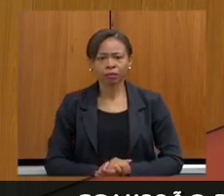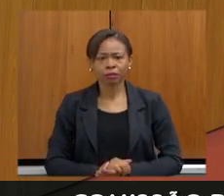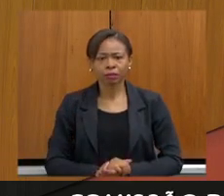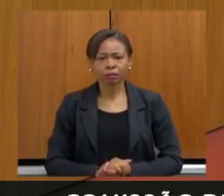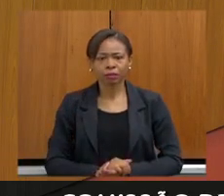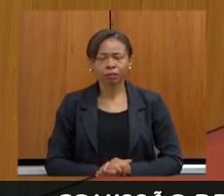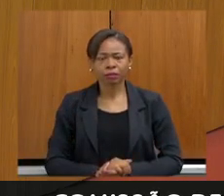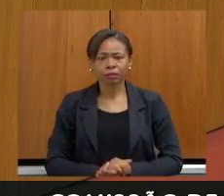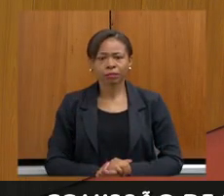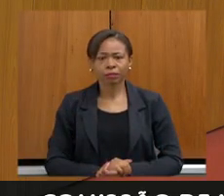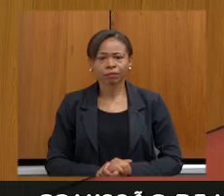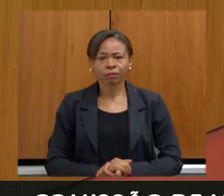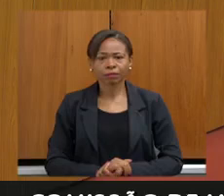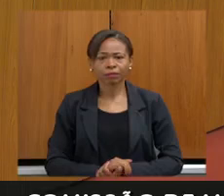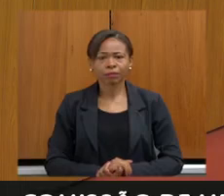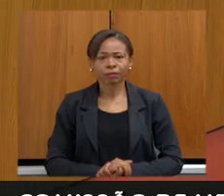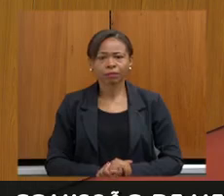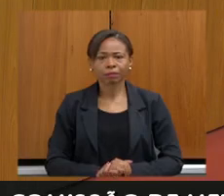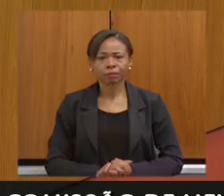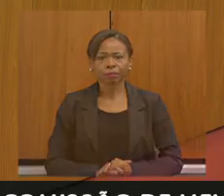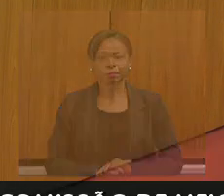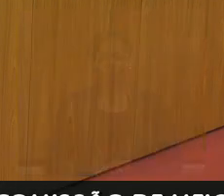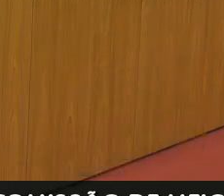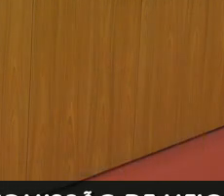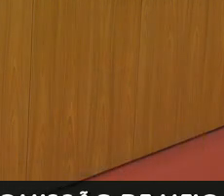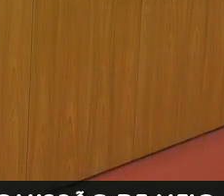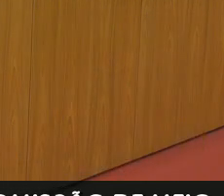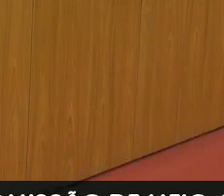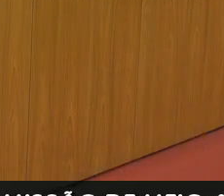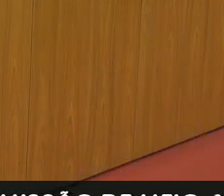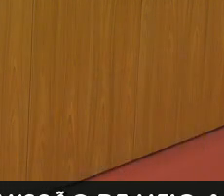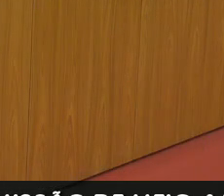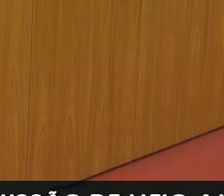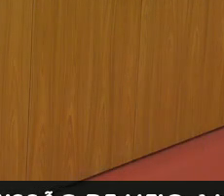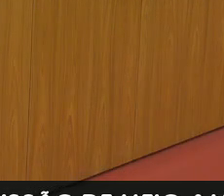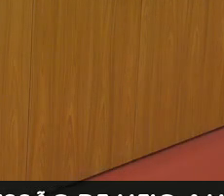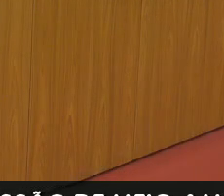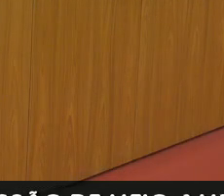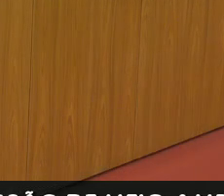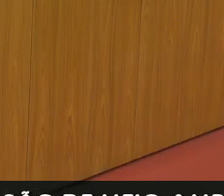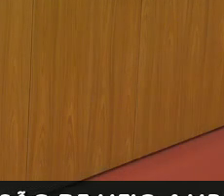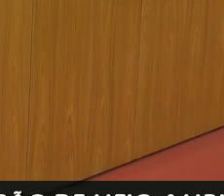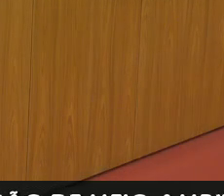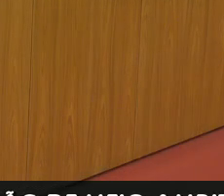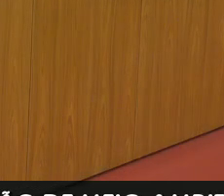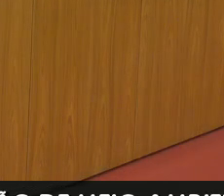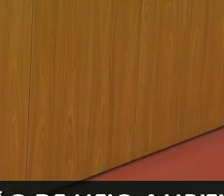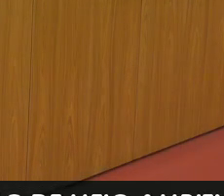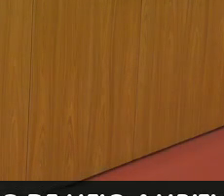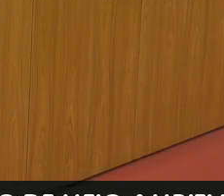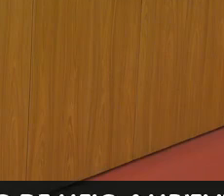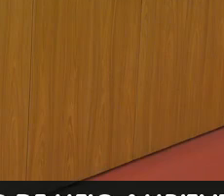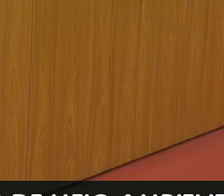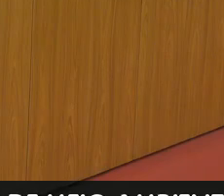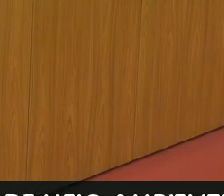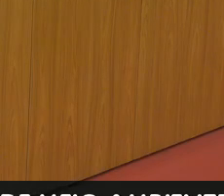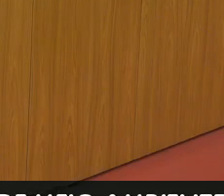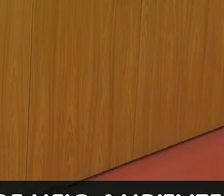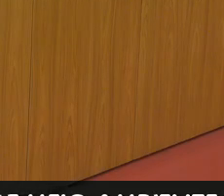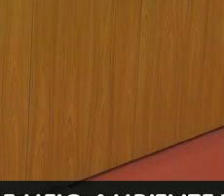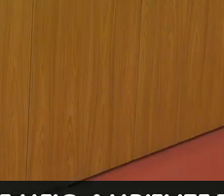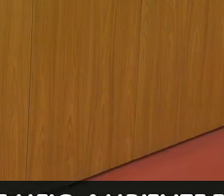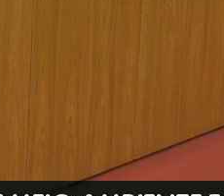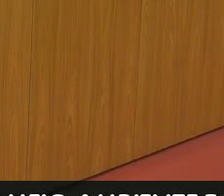para as suas contribuições. Boa tarde, deputado, boa tarde a todos. Prazer em estar aqui com todos vocês. Obrigado, secretário, pela oportunidade.